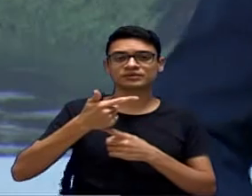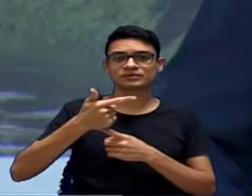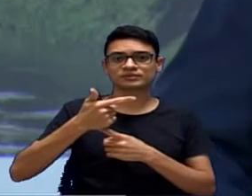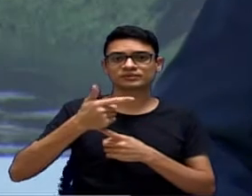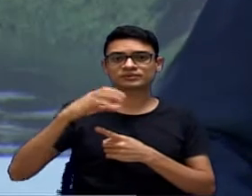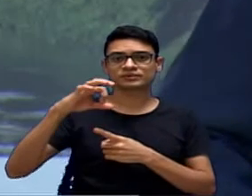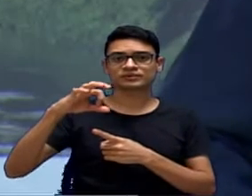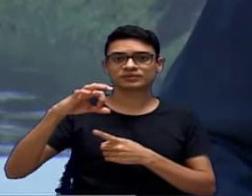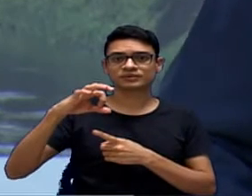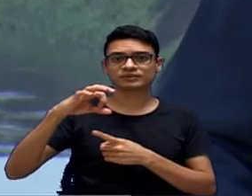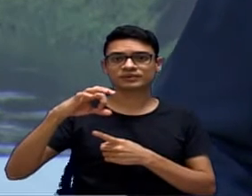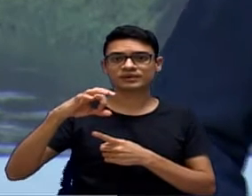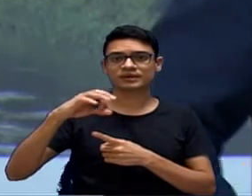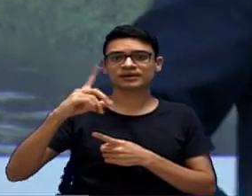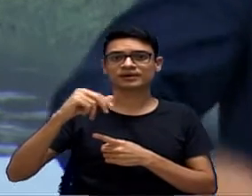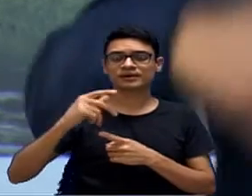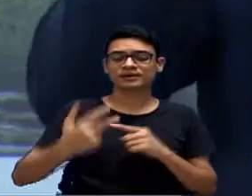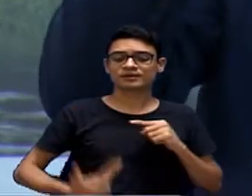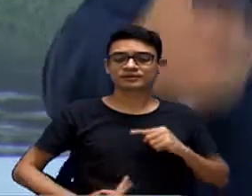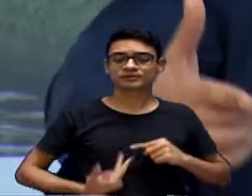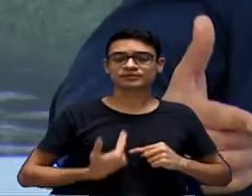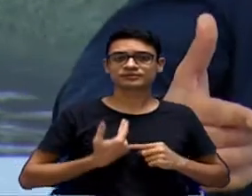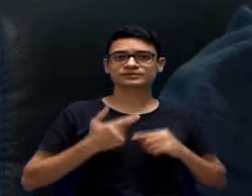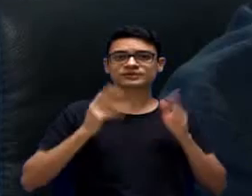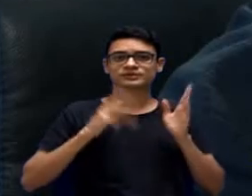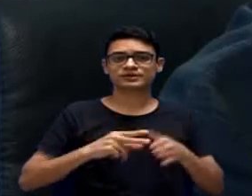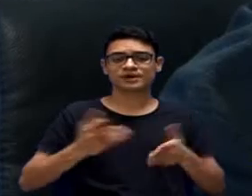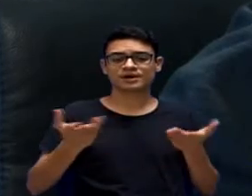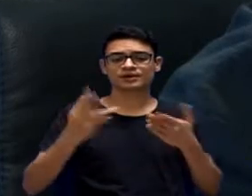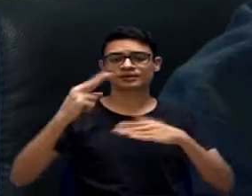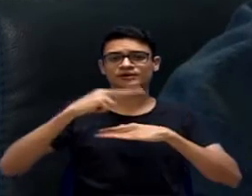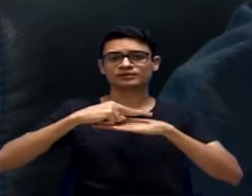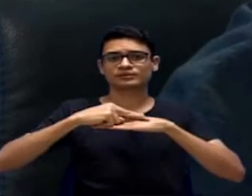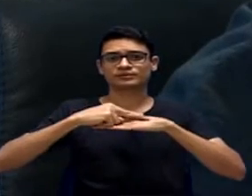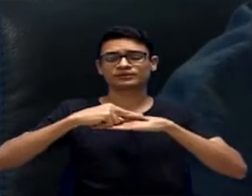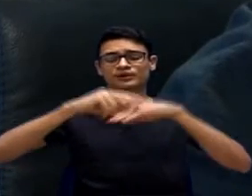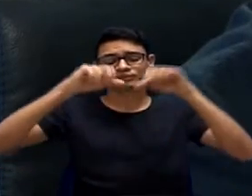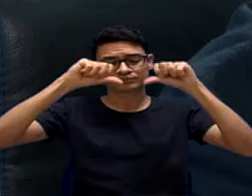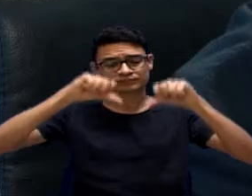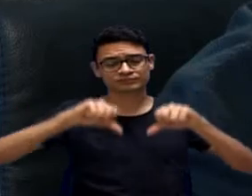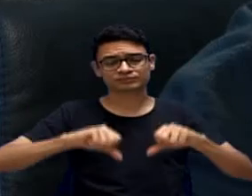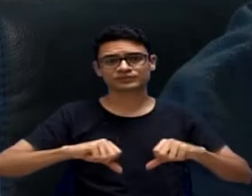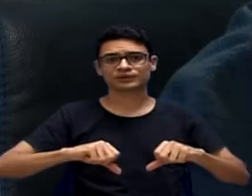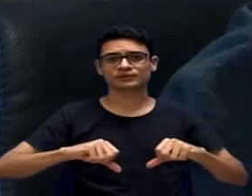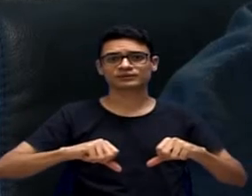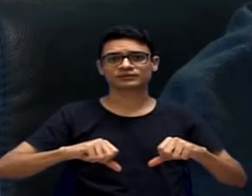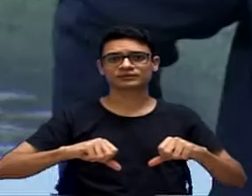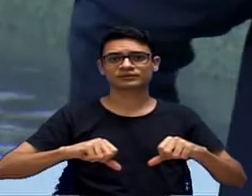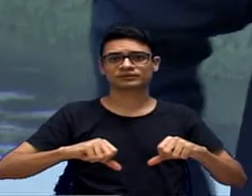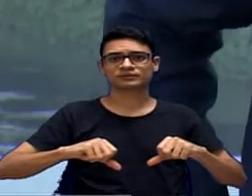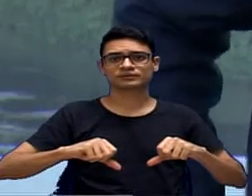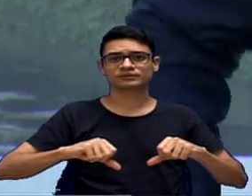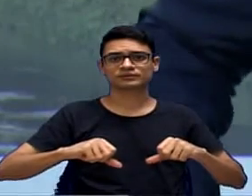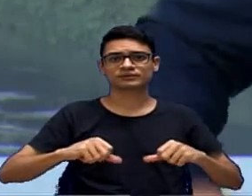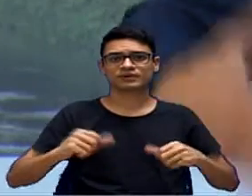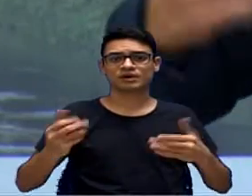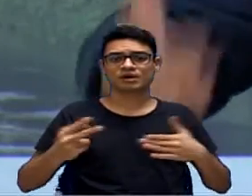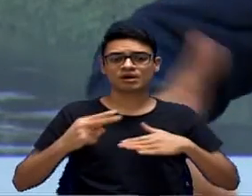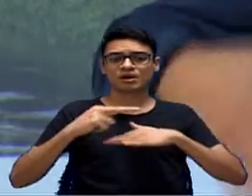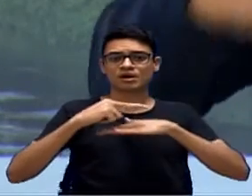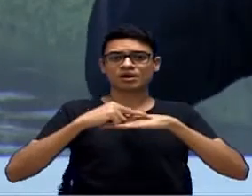complicou a cirurgia, o quadro cirúrgico dela, ela está na cama, onde ela está na cama, afetou a bacia,